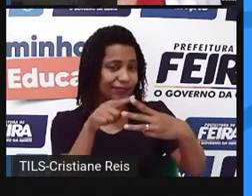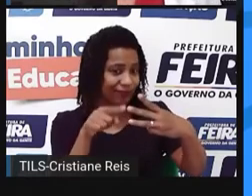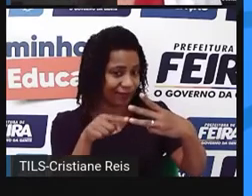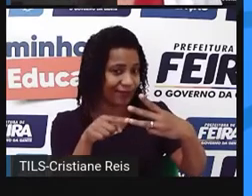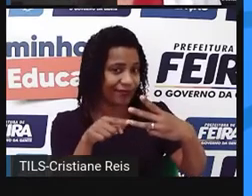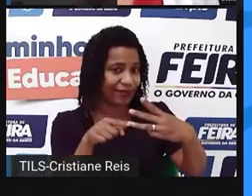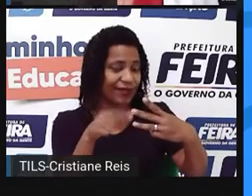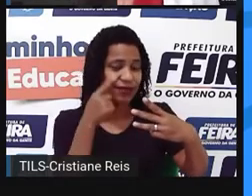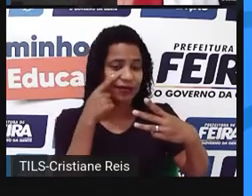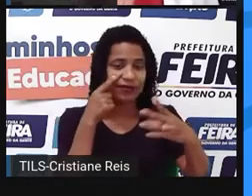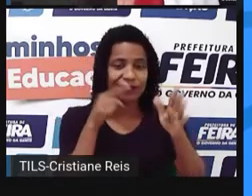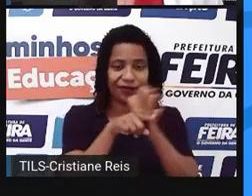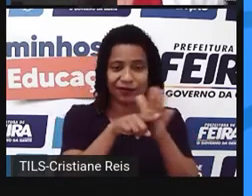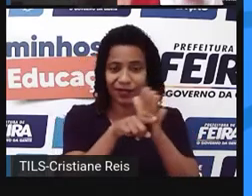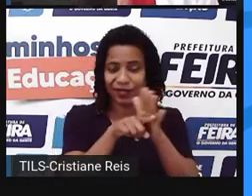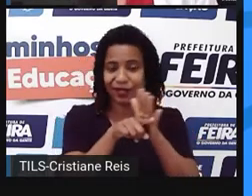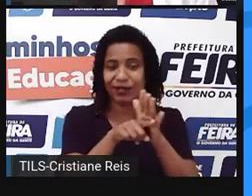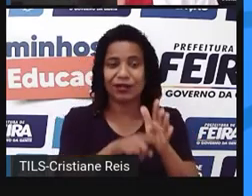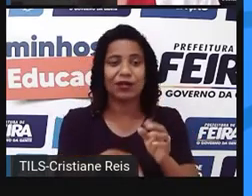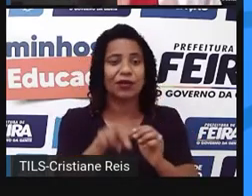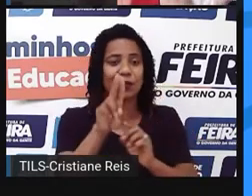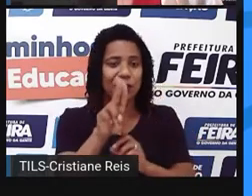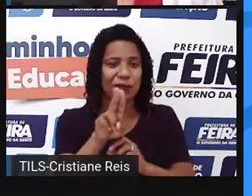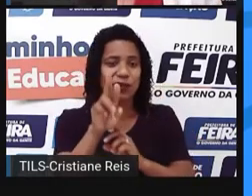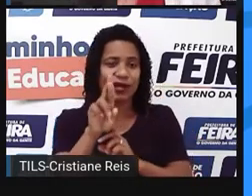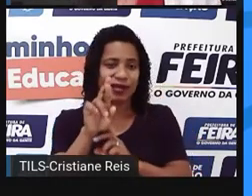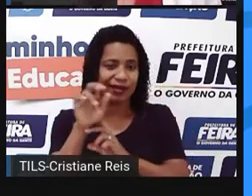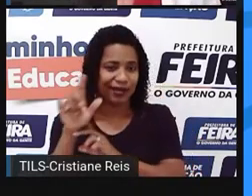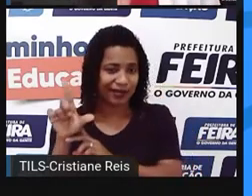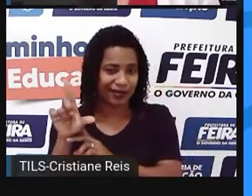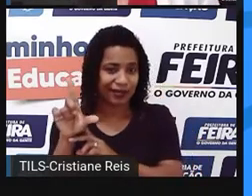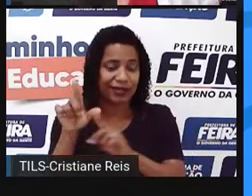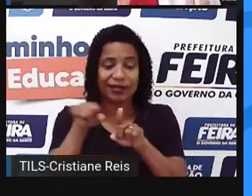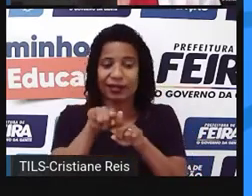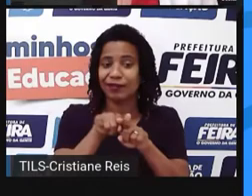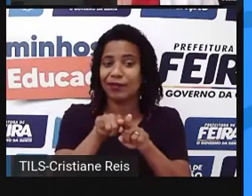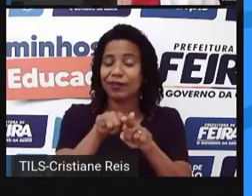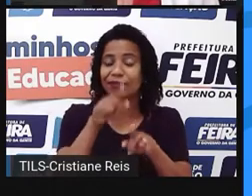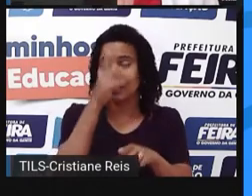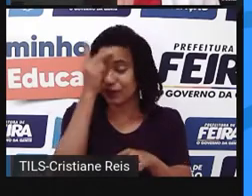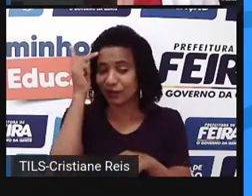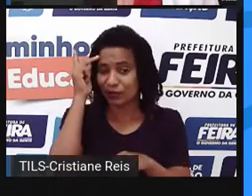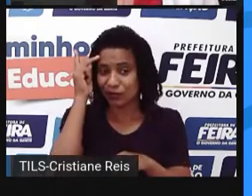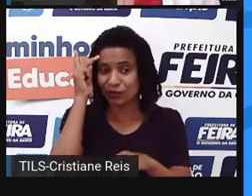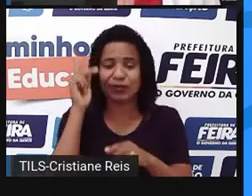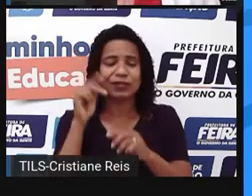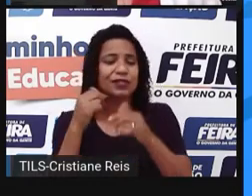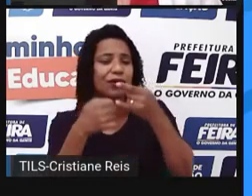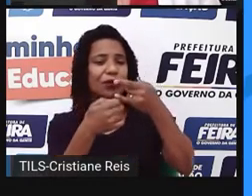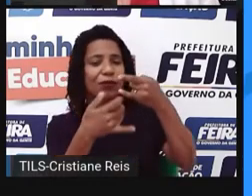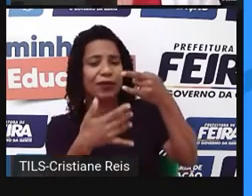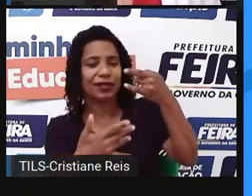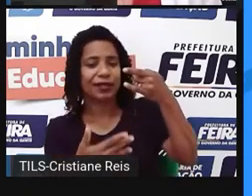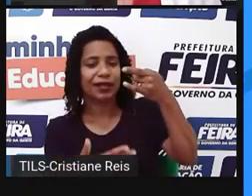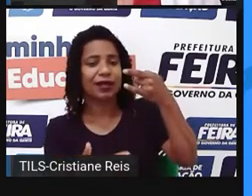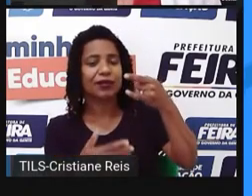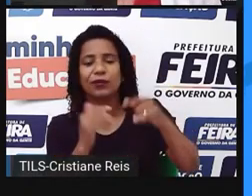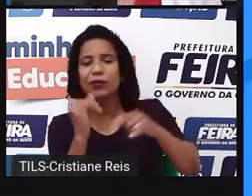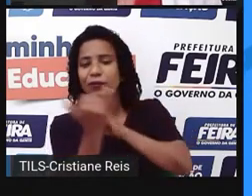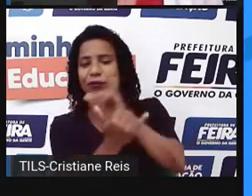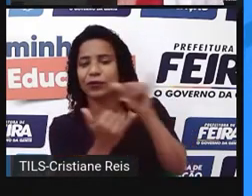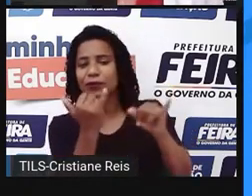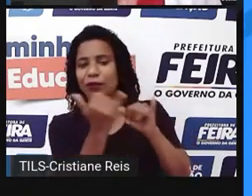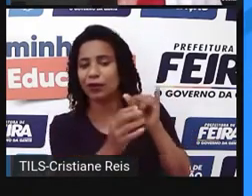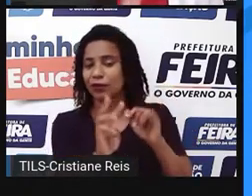o URL e também fazer uma busca para ver o que as pessoas estão falando a respeito desse